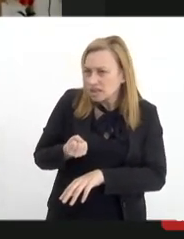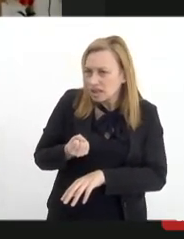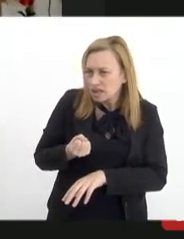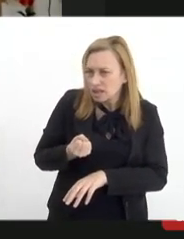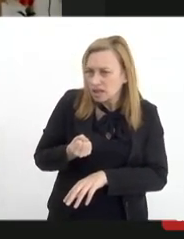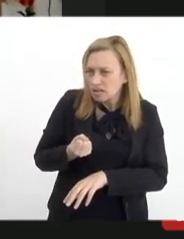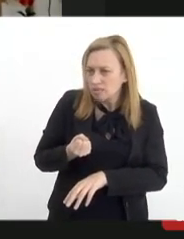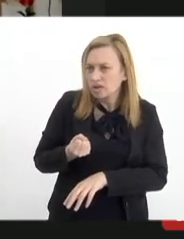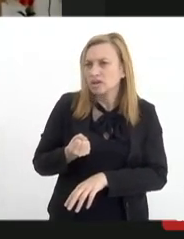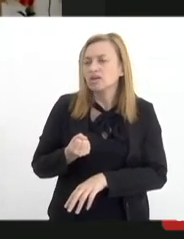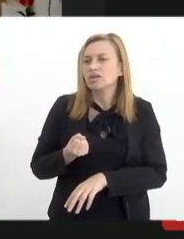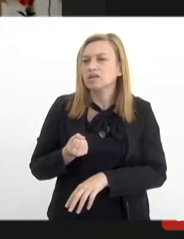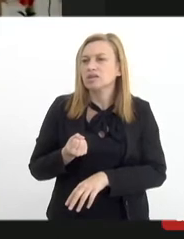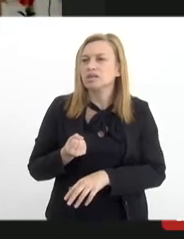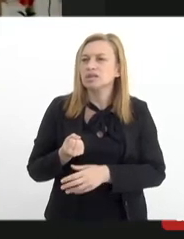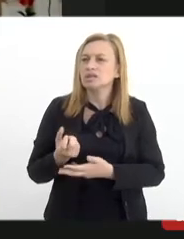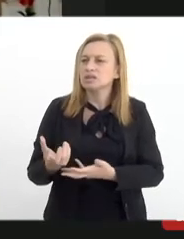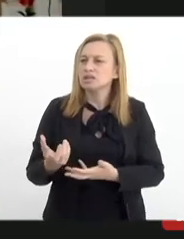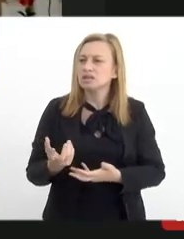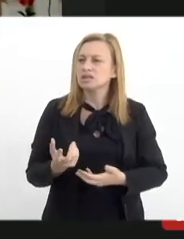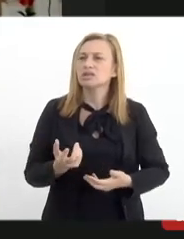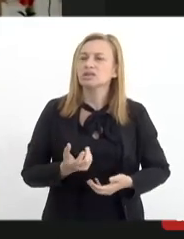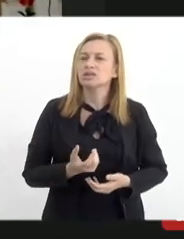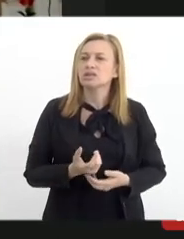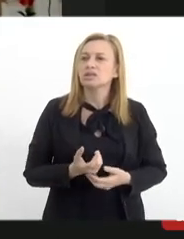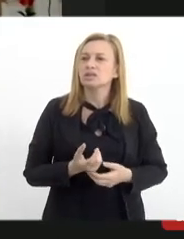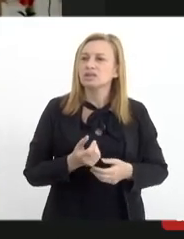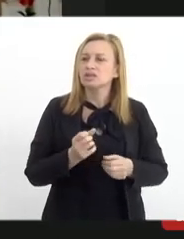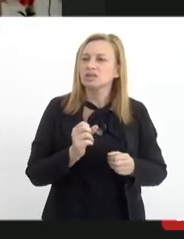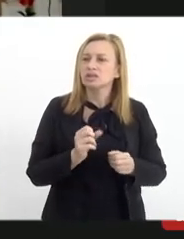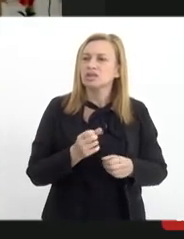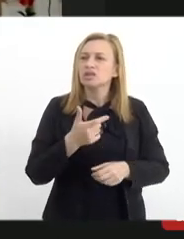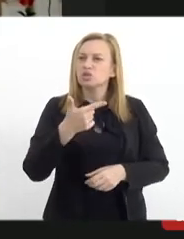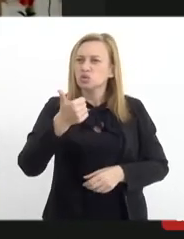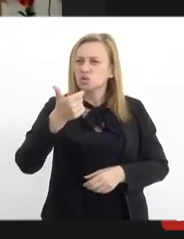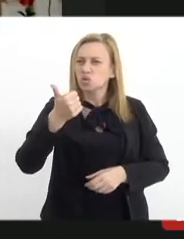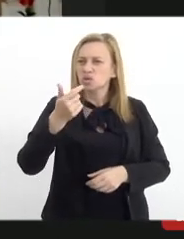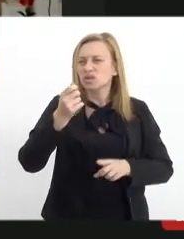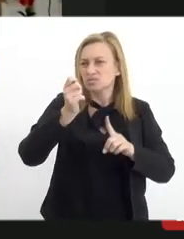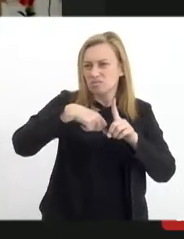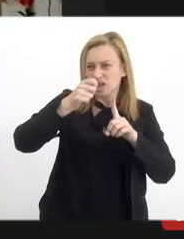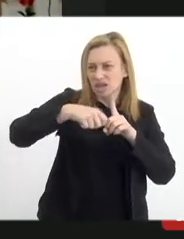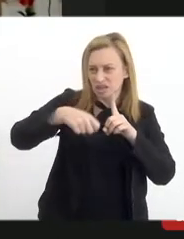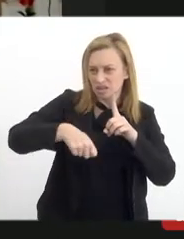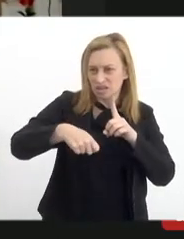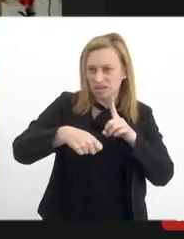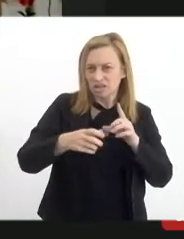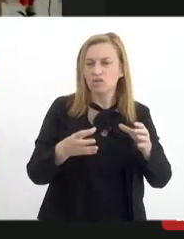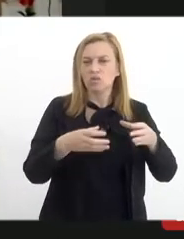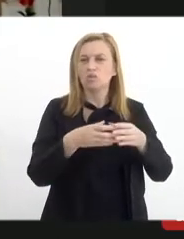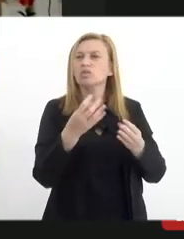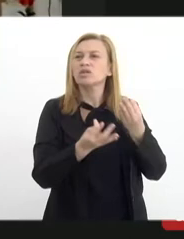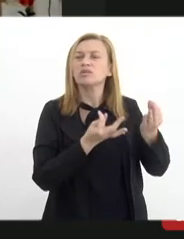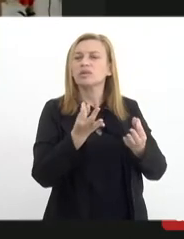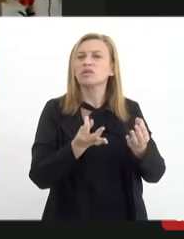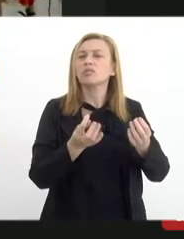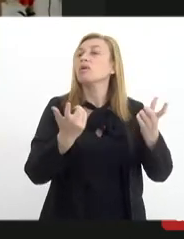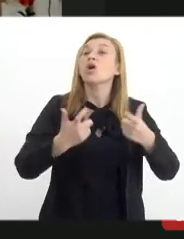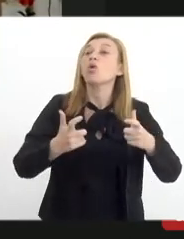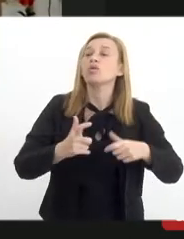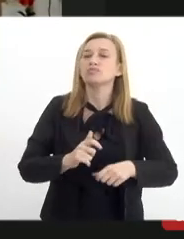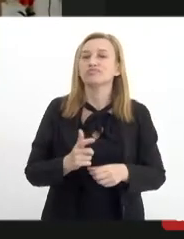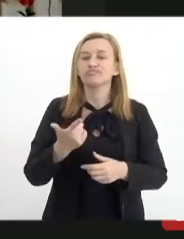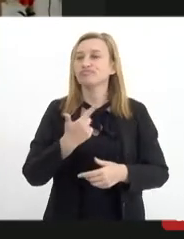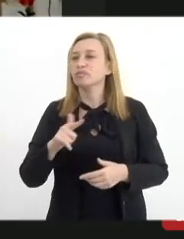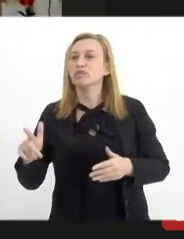acolhidos que passam seis a doze meses na terapia e vão para onde? Não